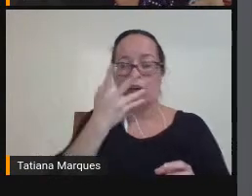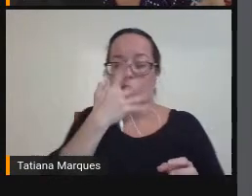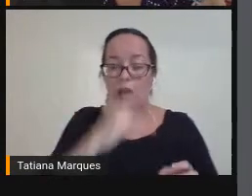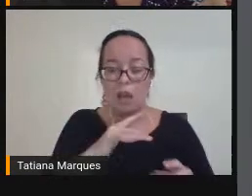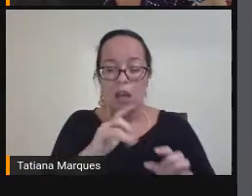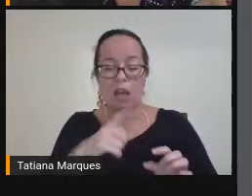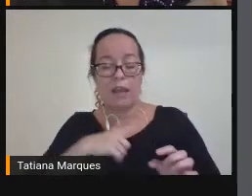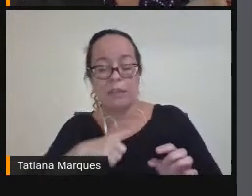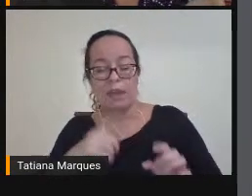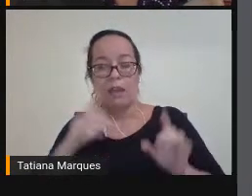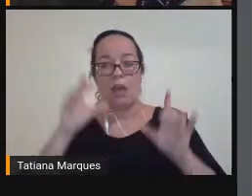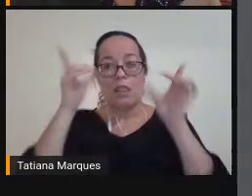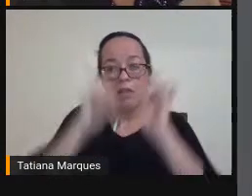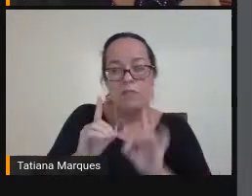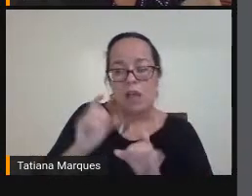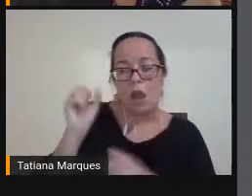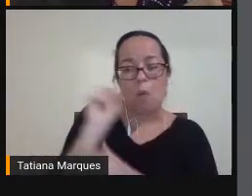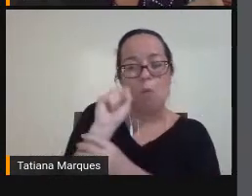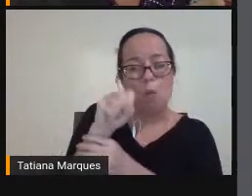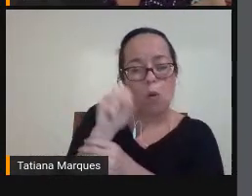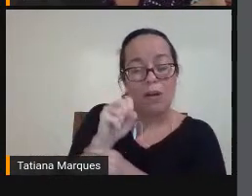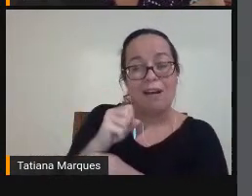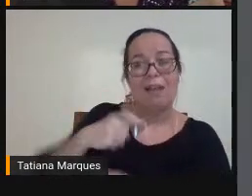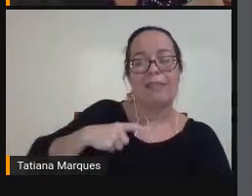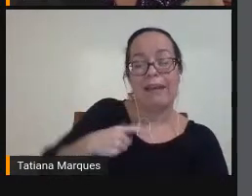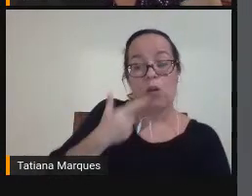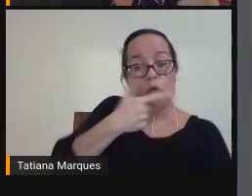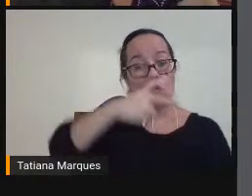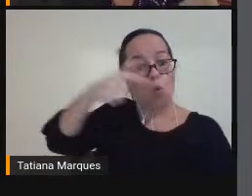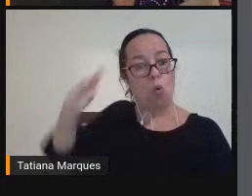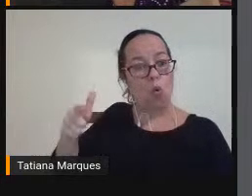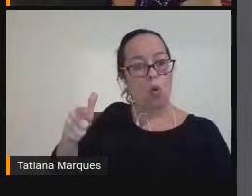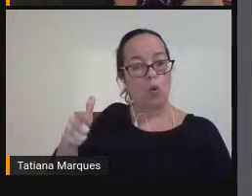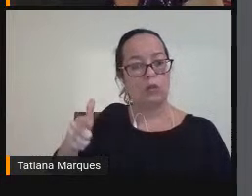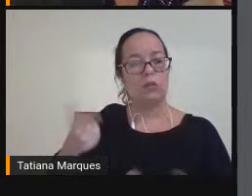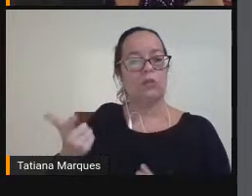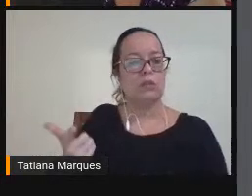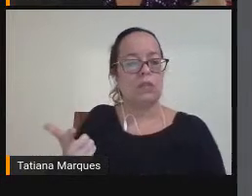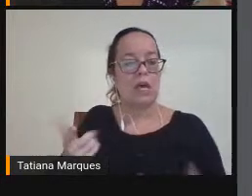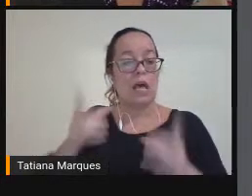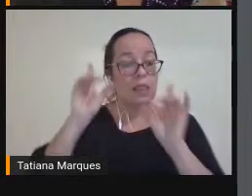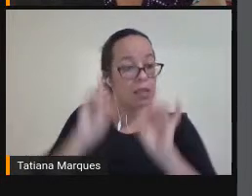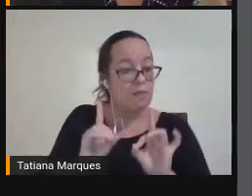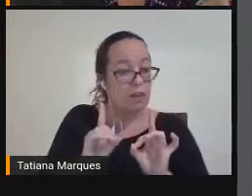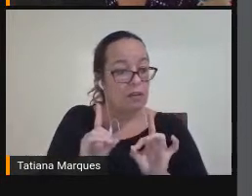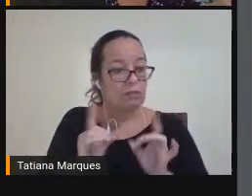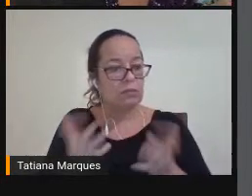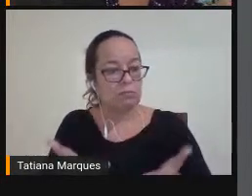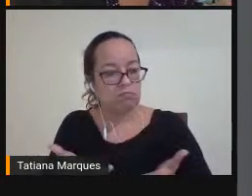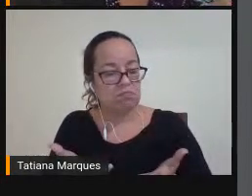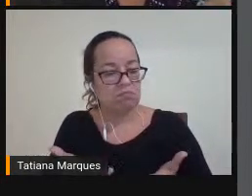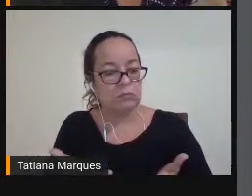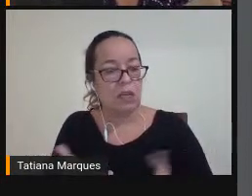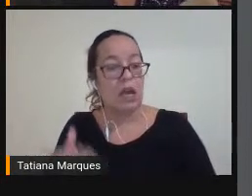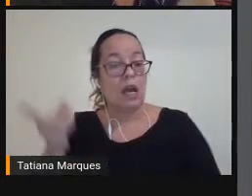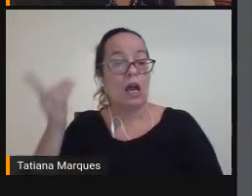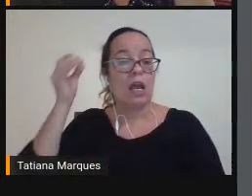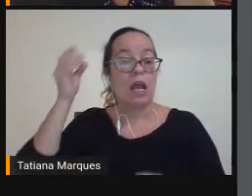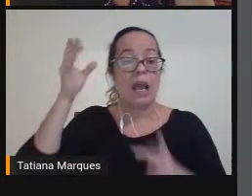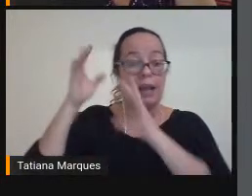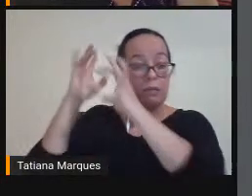deficiência Motora Tem outros Comprometimentos Incluindo O comprometimento Intelectual